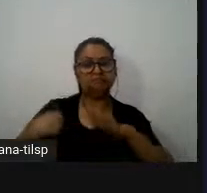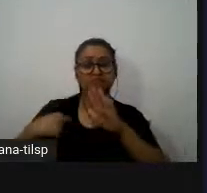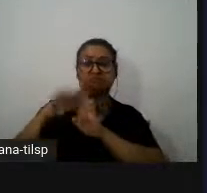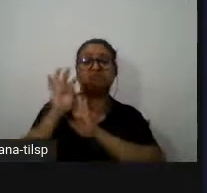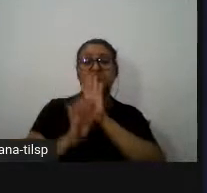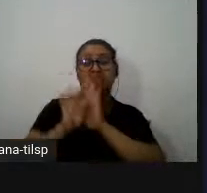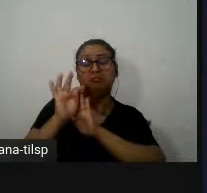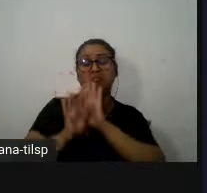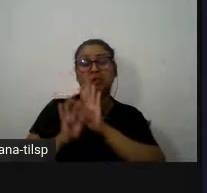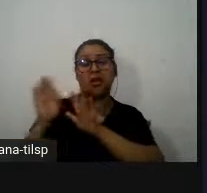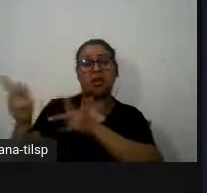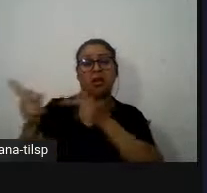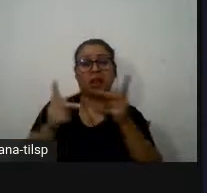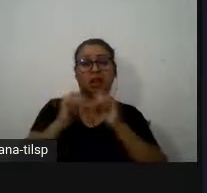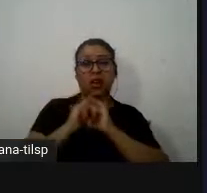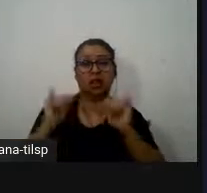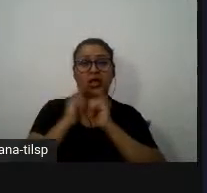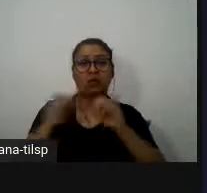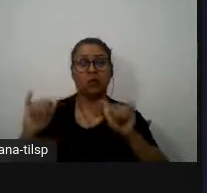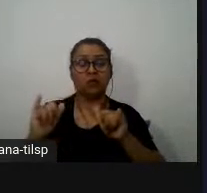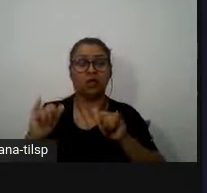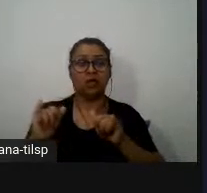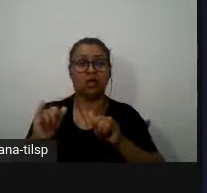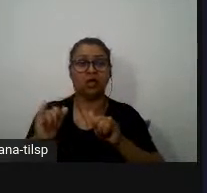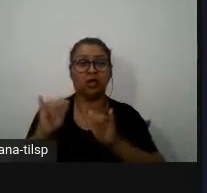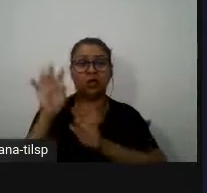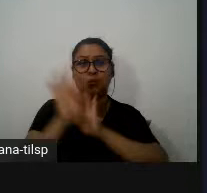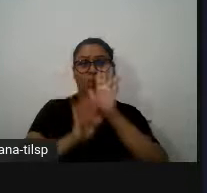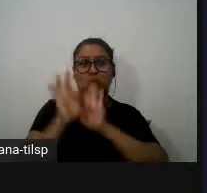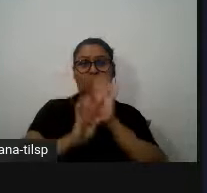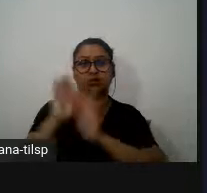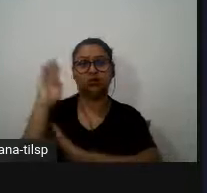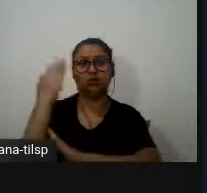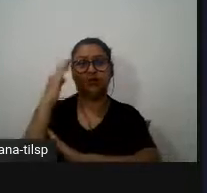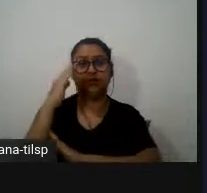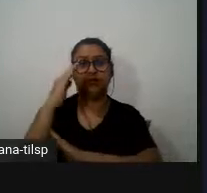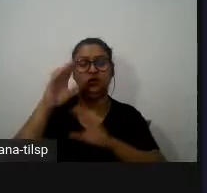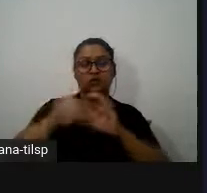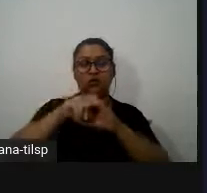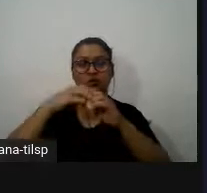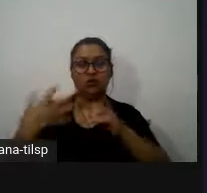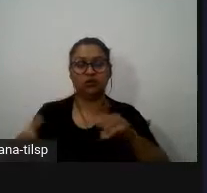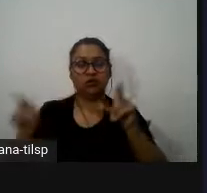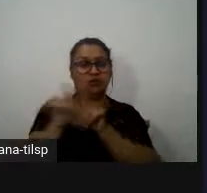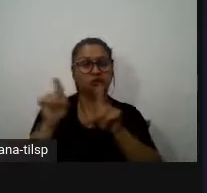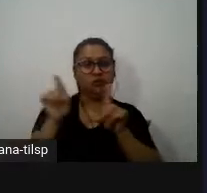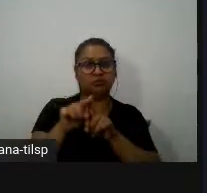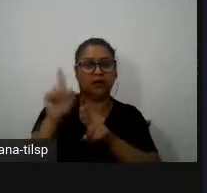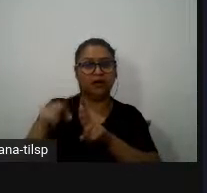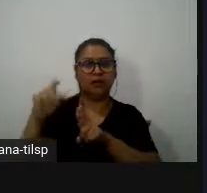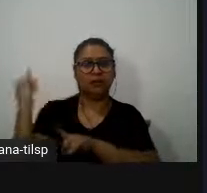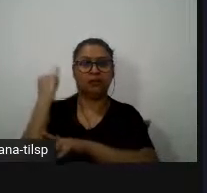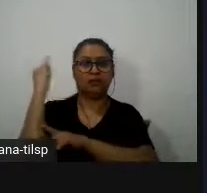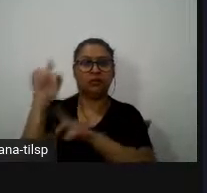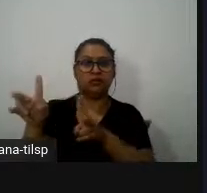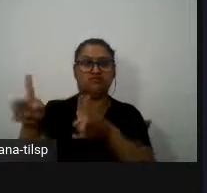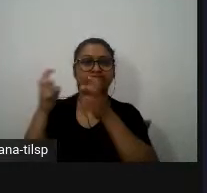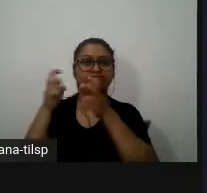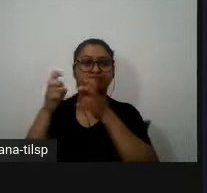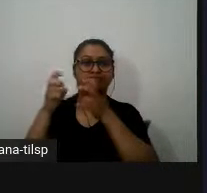convoca uma notícia mas ali uma alteração do conteúdo e aqui é interessante perceber que observar